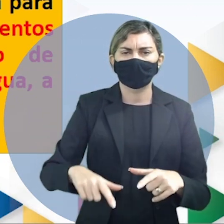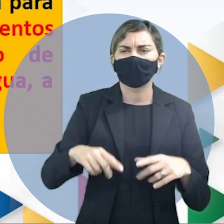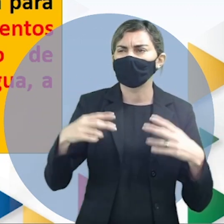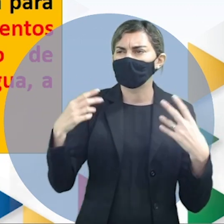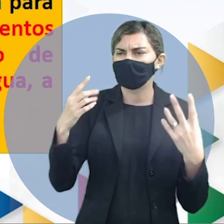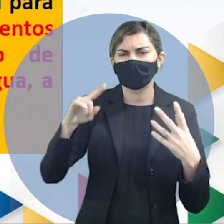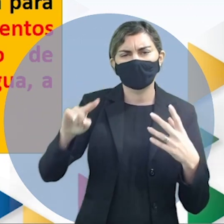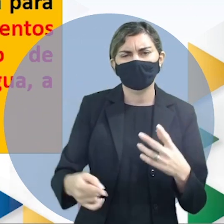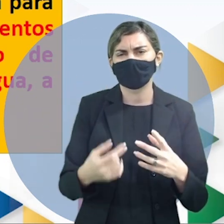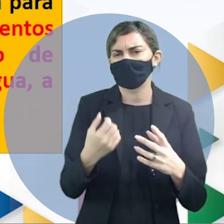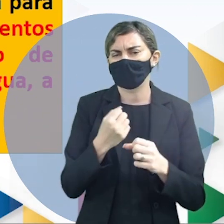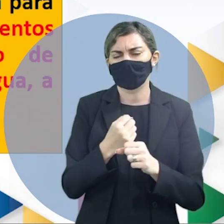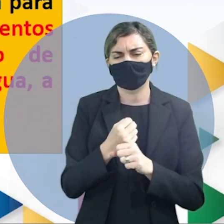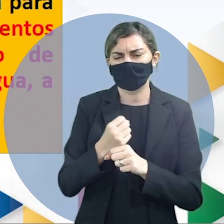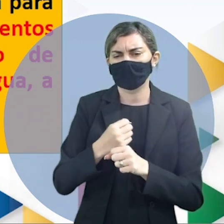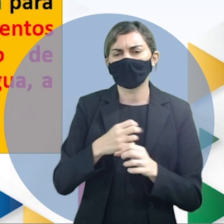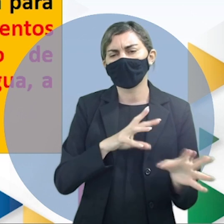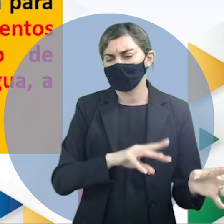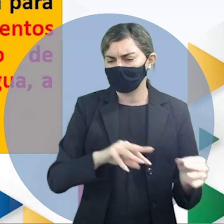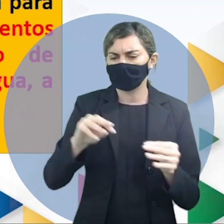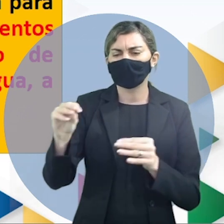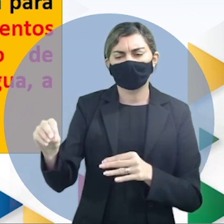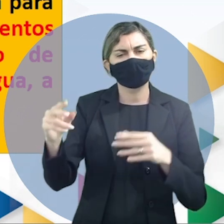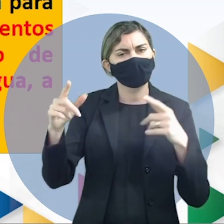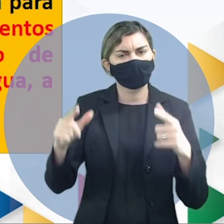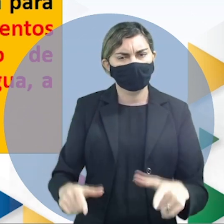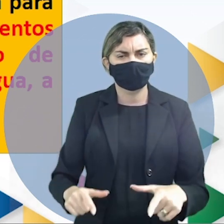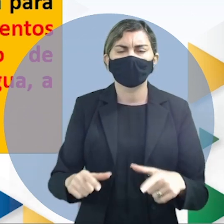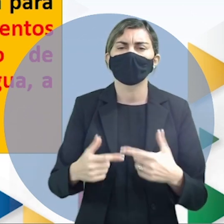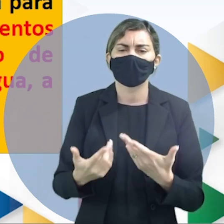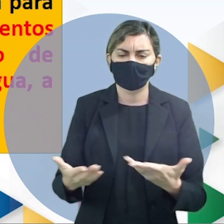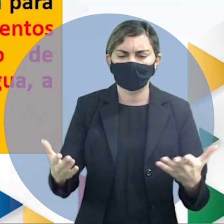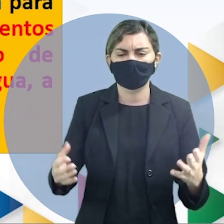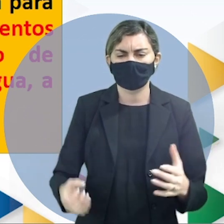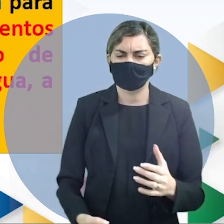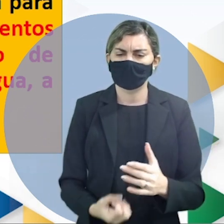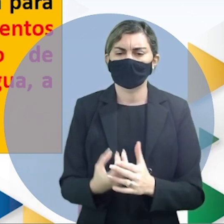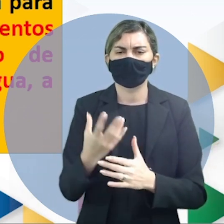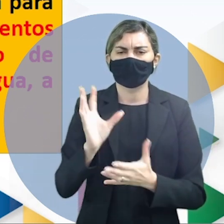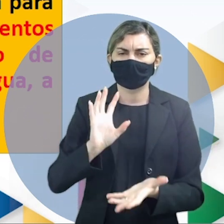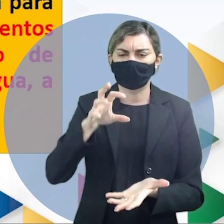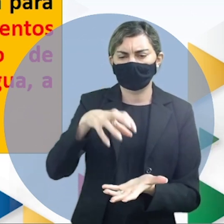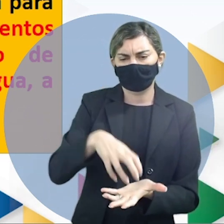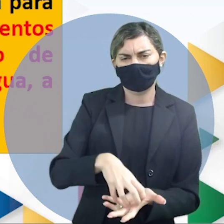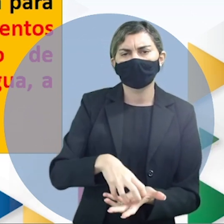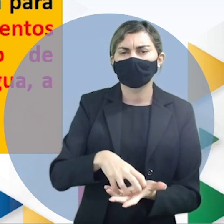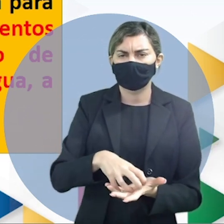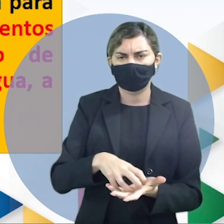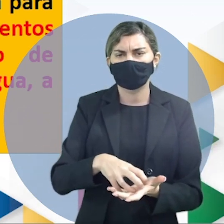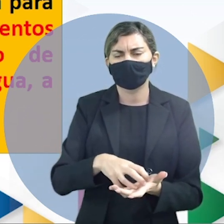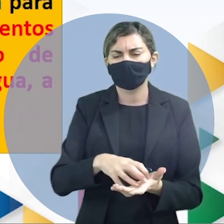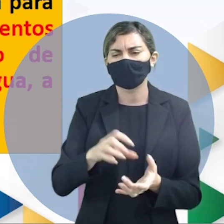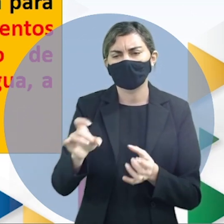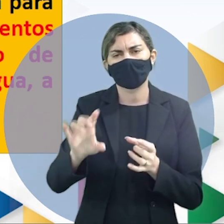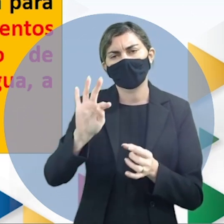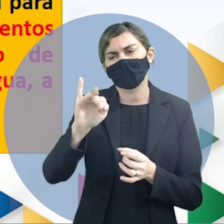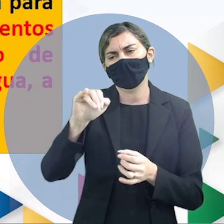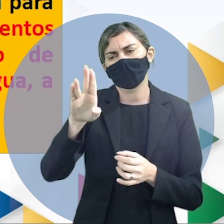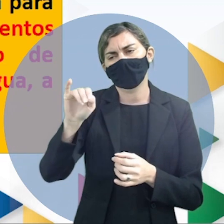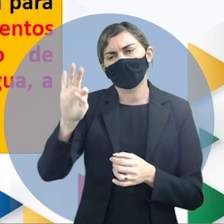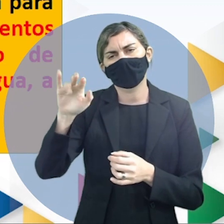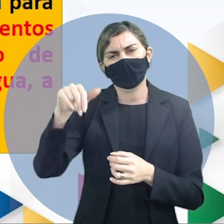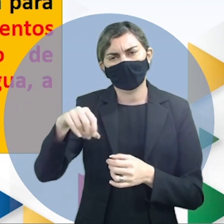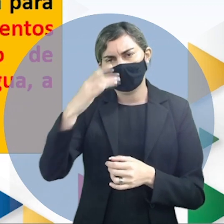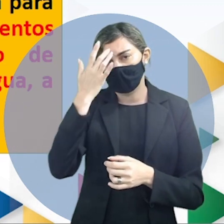milhares de refugiados se transfere para o local que se tornou o maior centro de exilados tibetanos